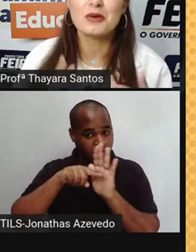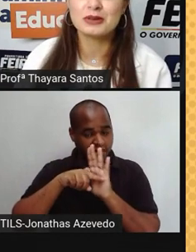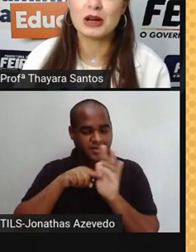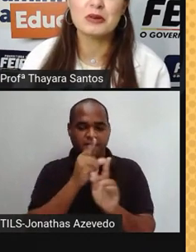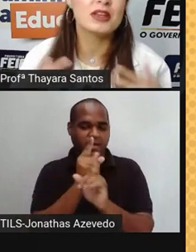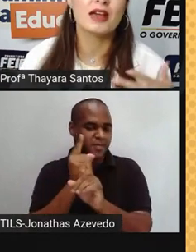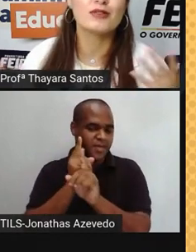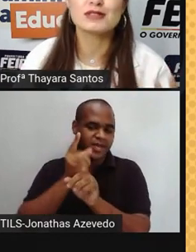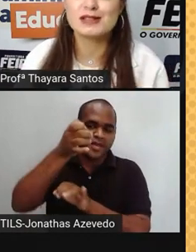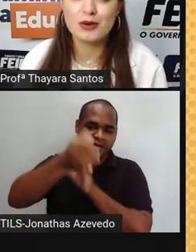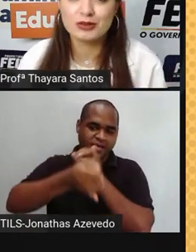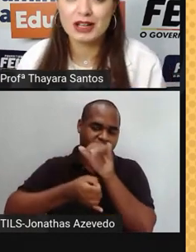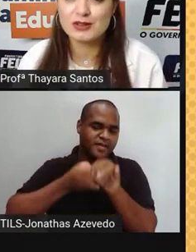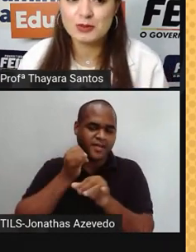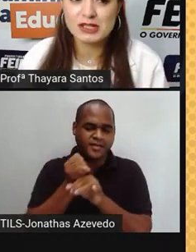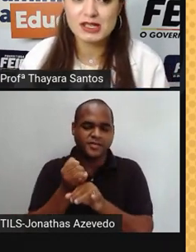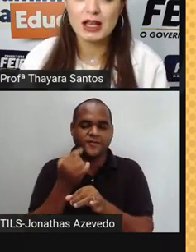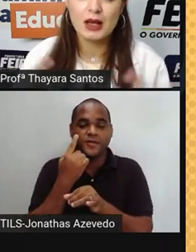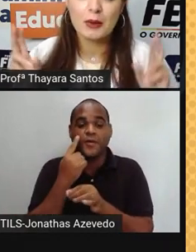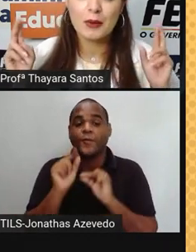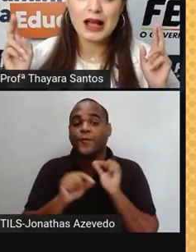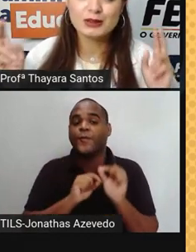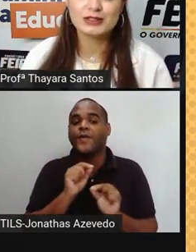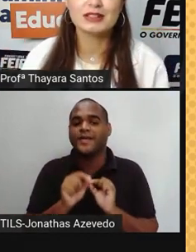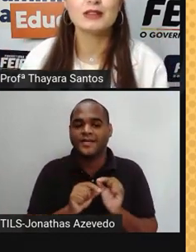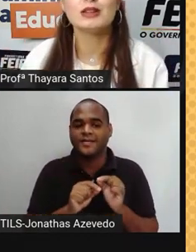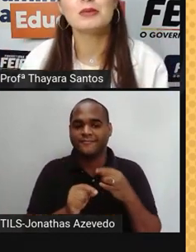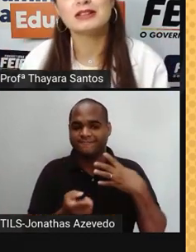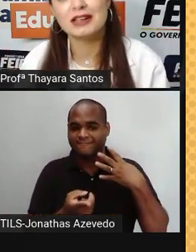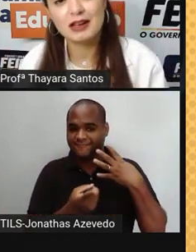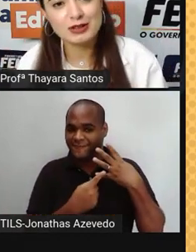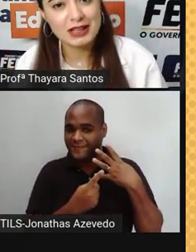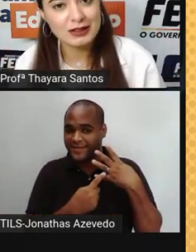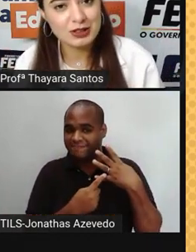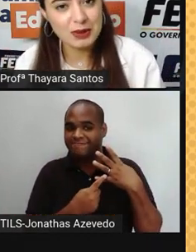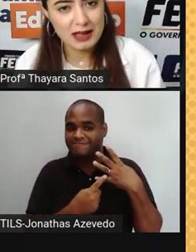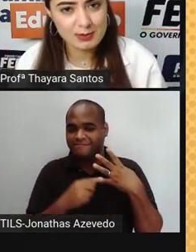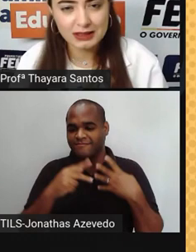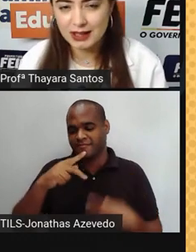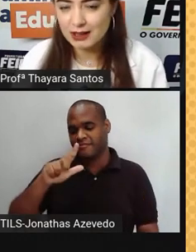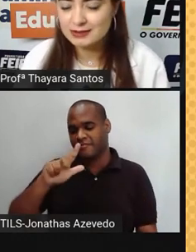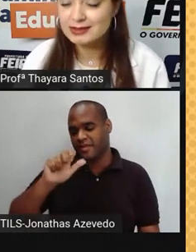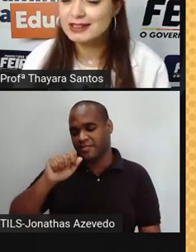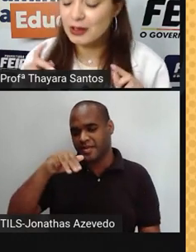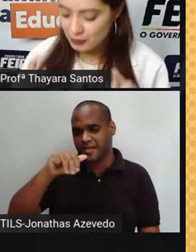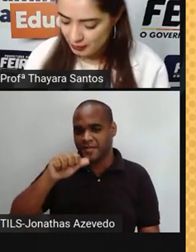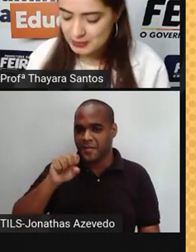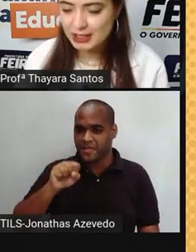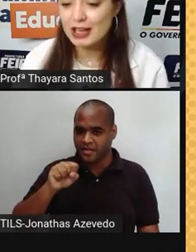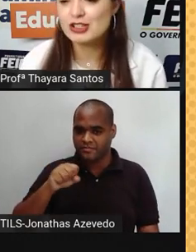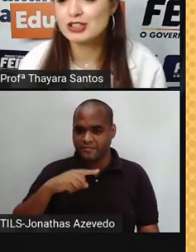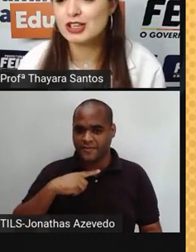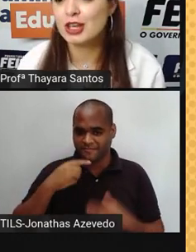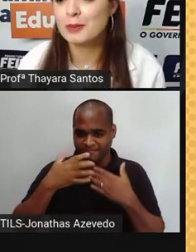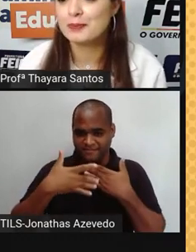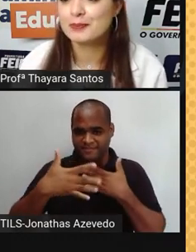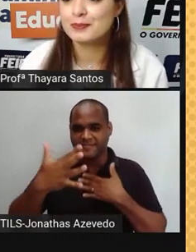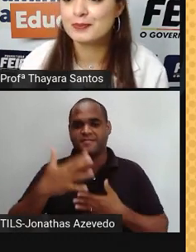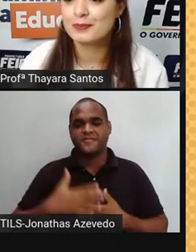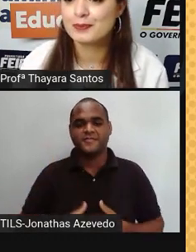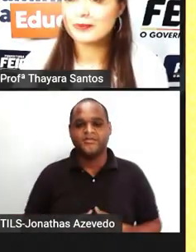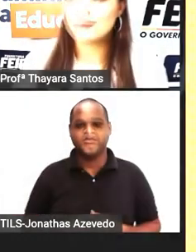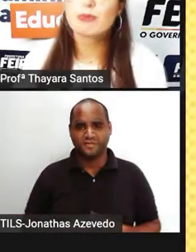vocês encontraram. O que é que vocês encontraram sobre esse quarto estado da matéria, que é o estado de plasma, tá? Então, vamos seguir adiante aqui.